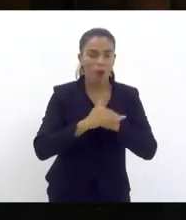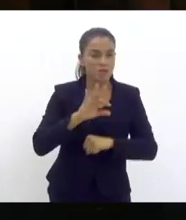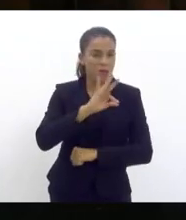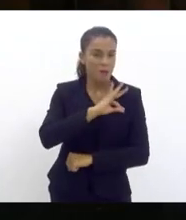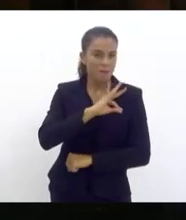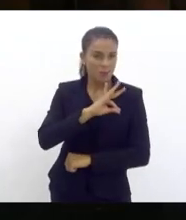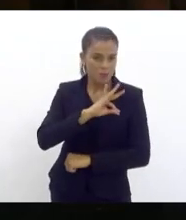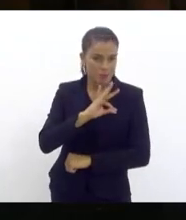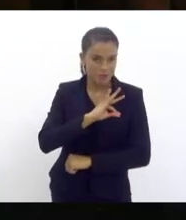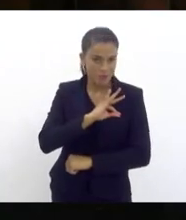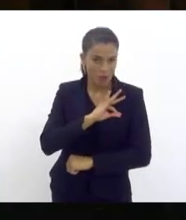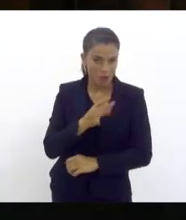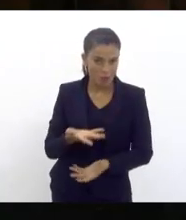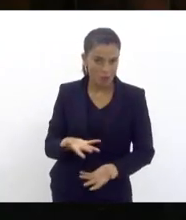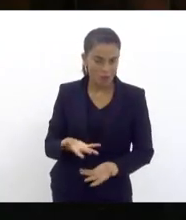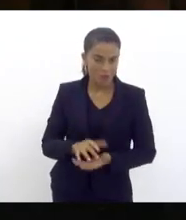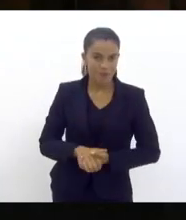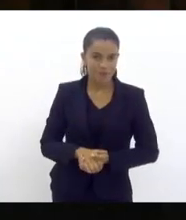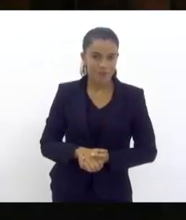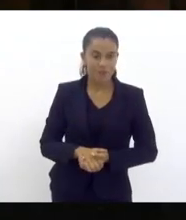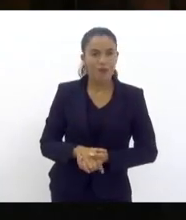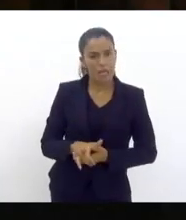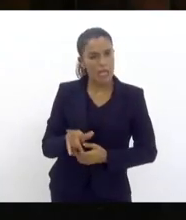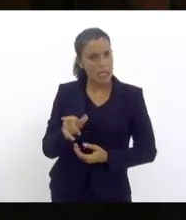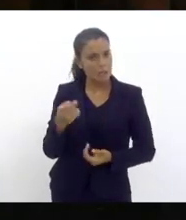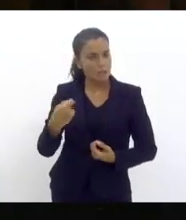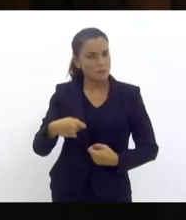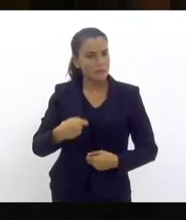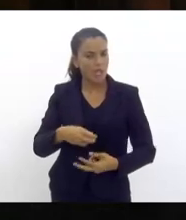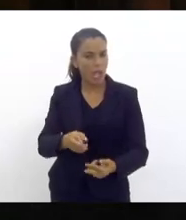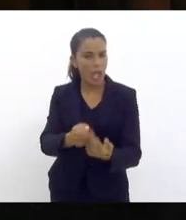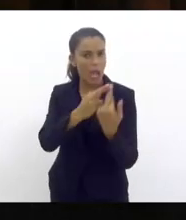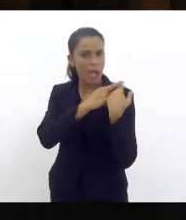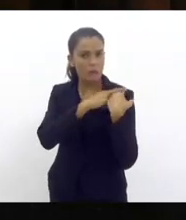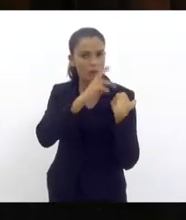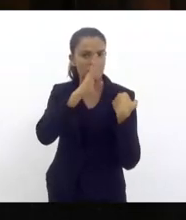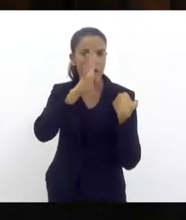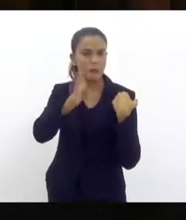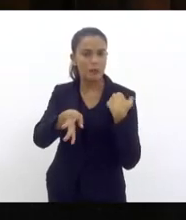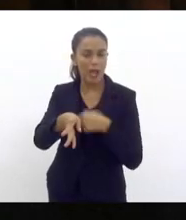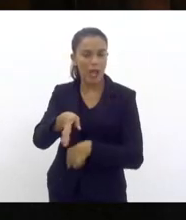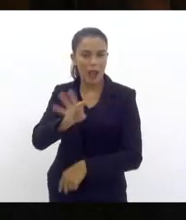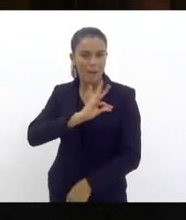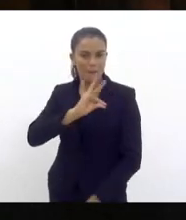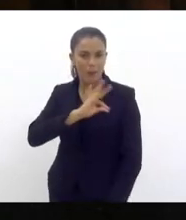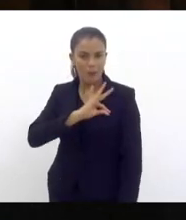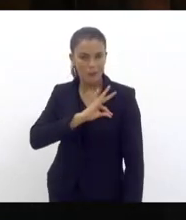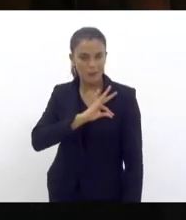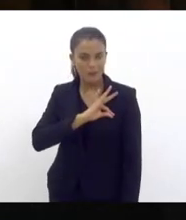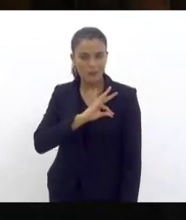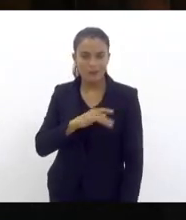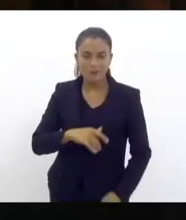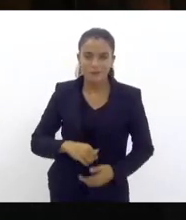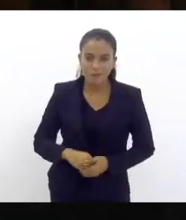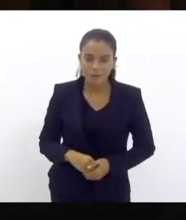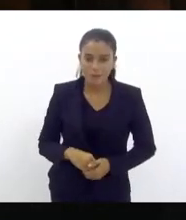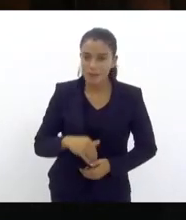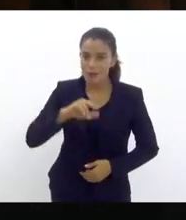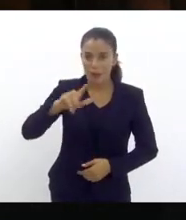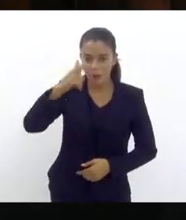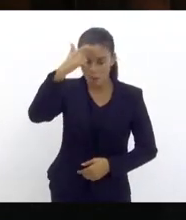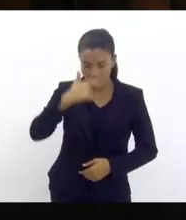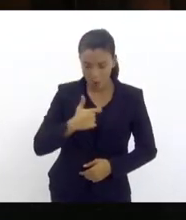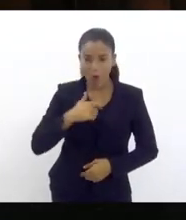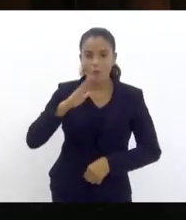a cada operação policial, responsabilizando só as forças policiais, e não o seu próprio